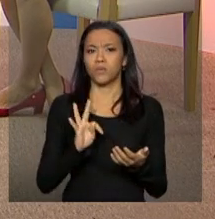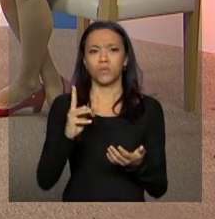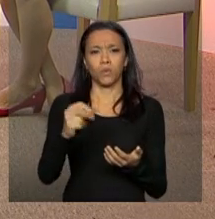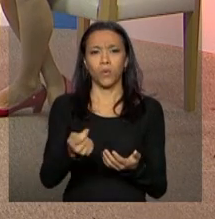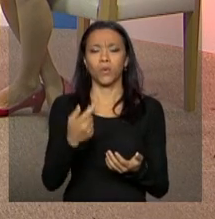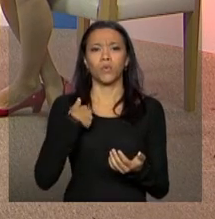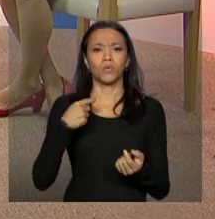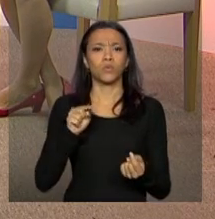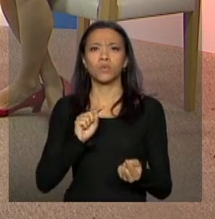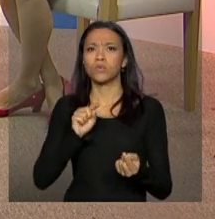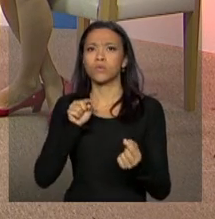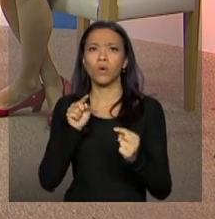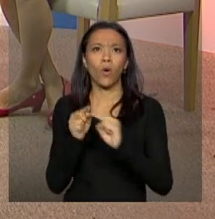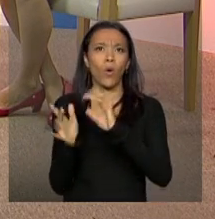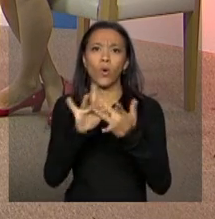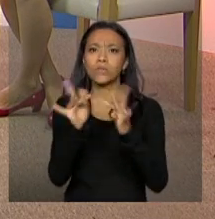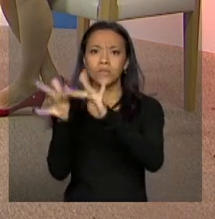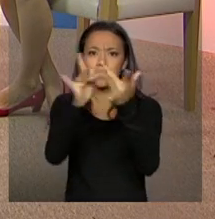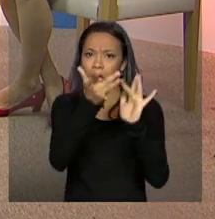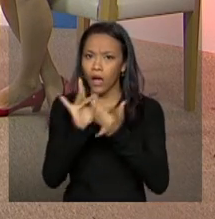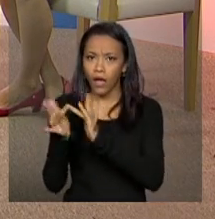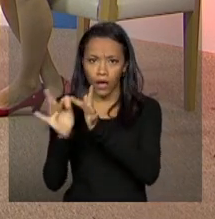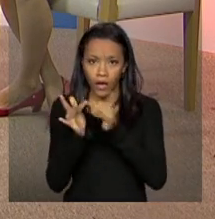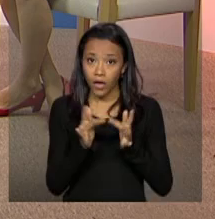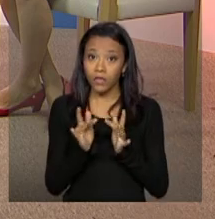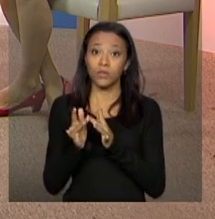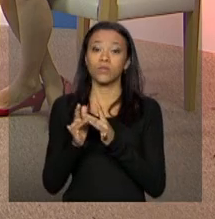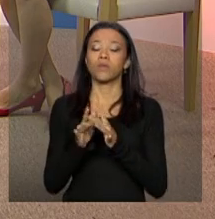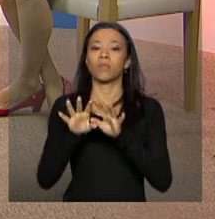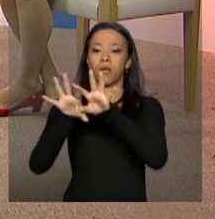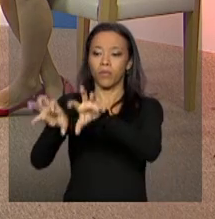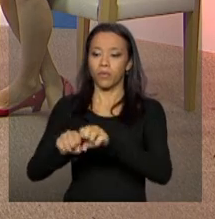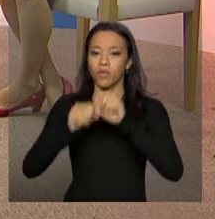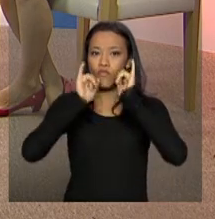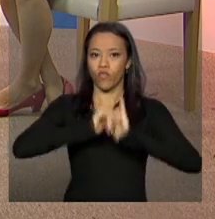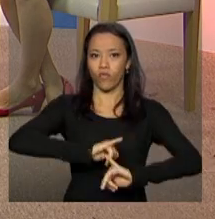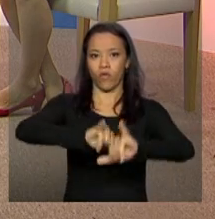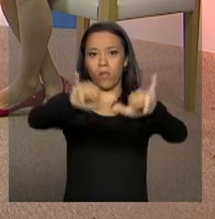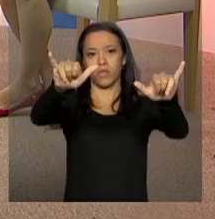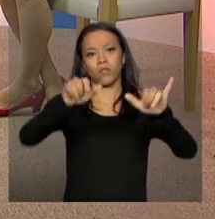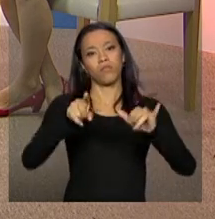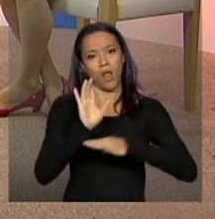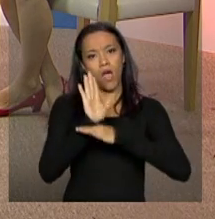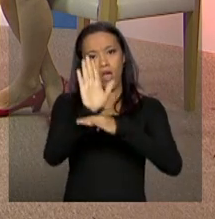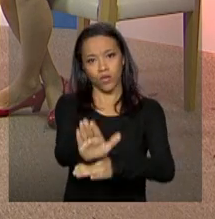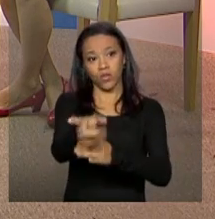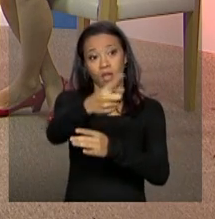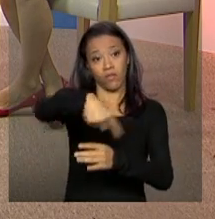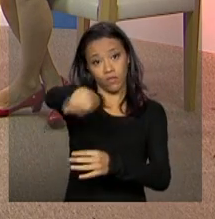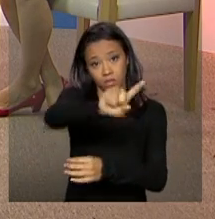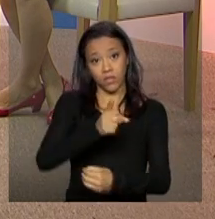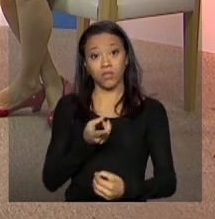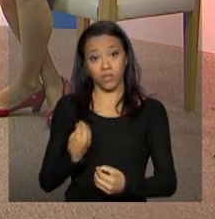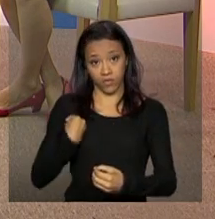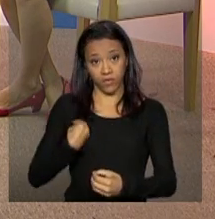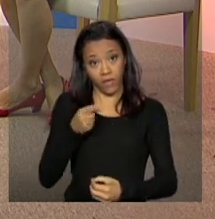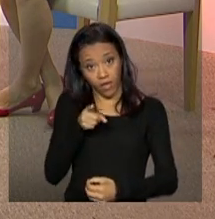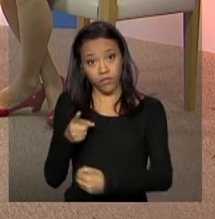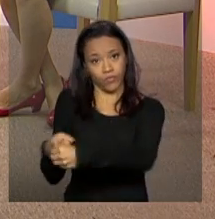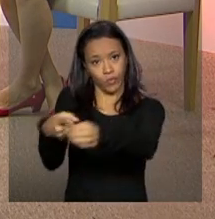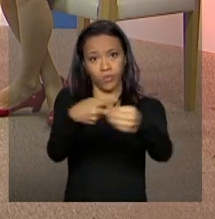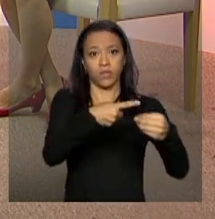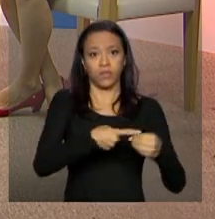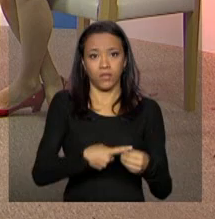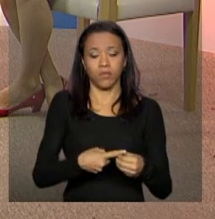rede possibilidade de divulgação dessa informação de forma que contribua com vocês nos municípios e no Estado